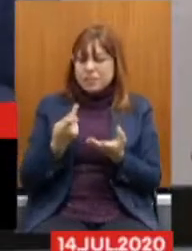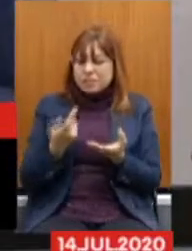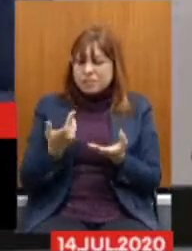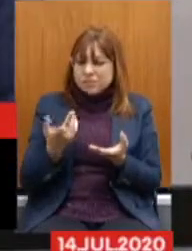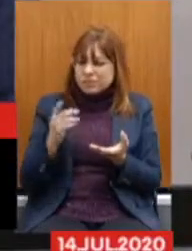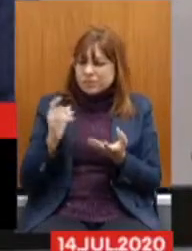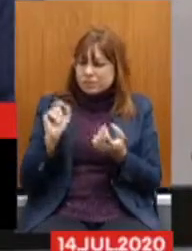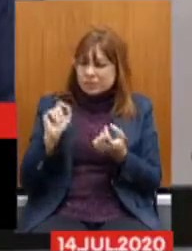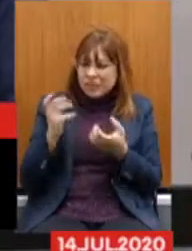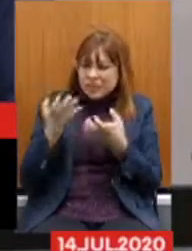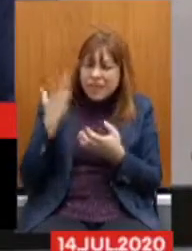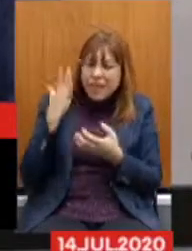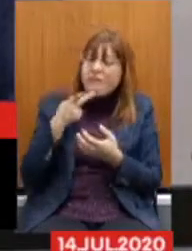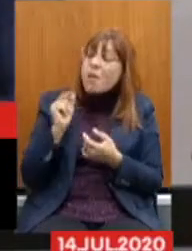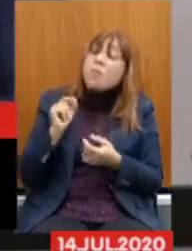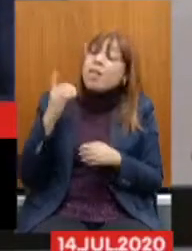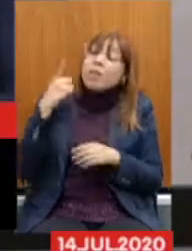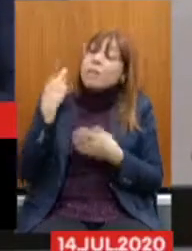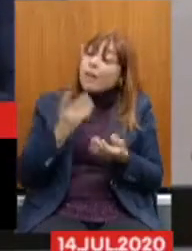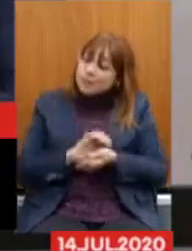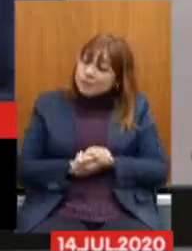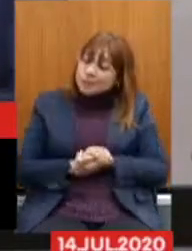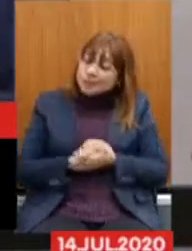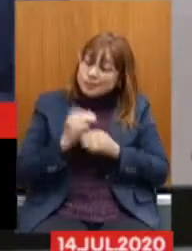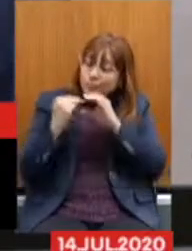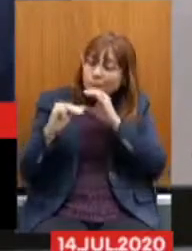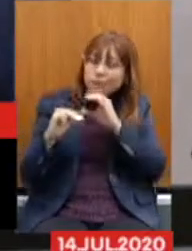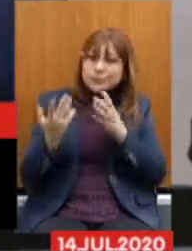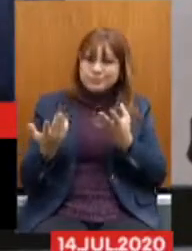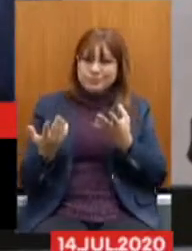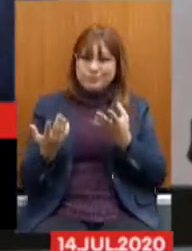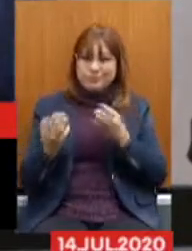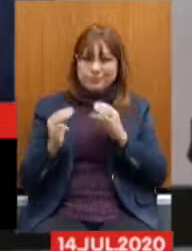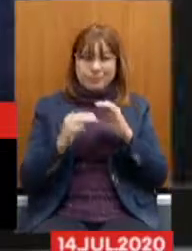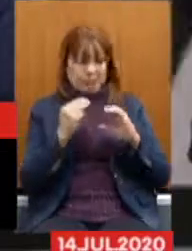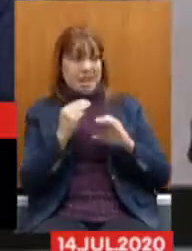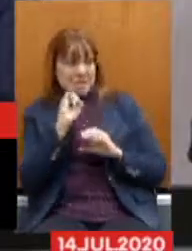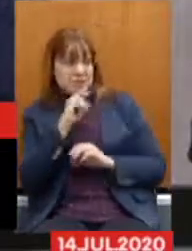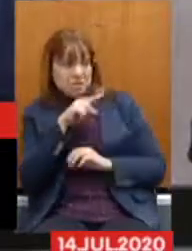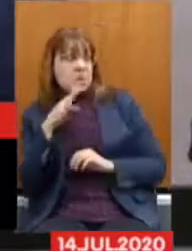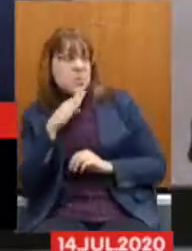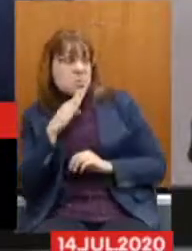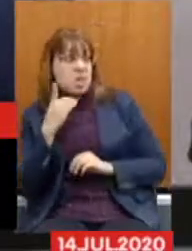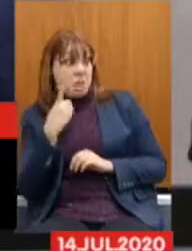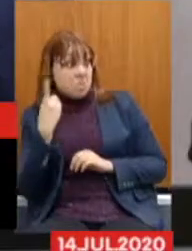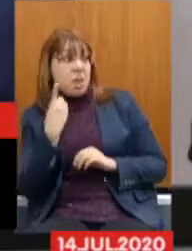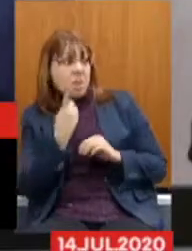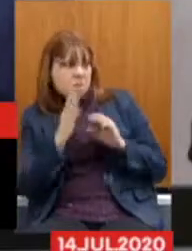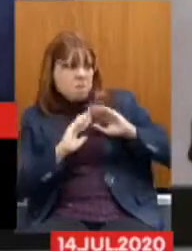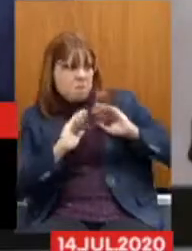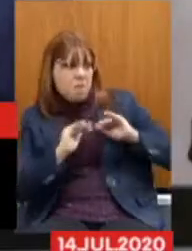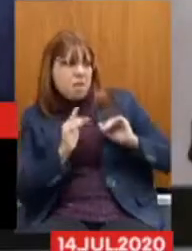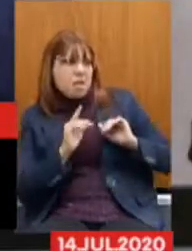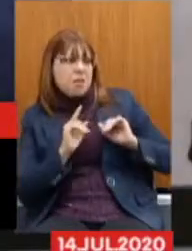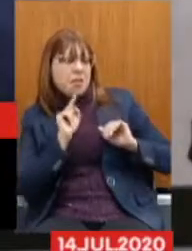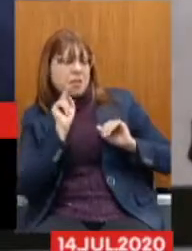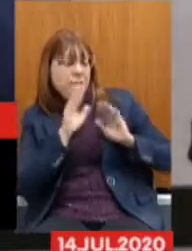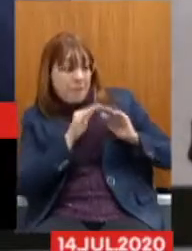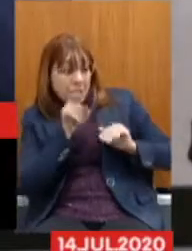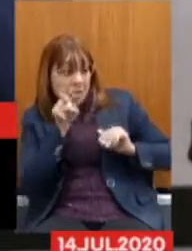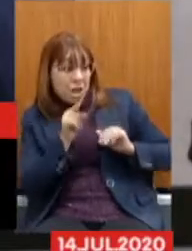o que eu falo para o deputado? Mas isso aqui, se você conhecer algum deputado, pede para ajudar a gente nisso e nisso e aquilo.